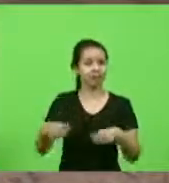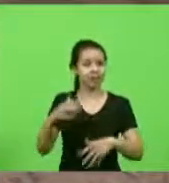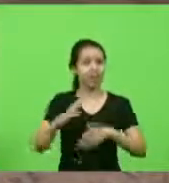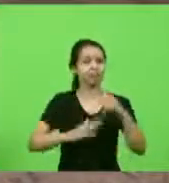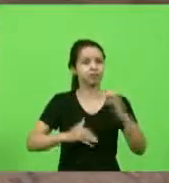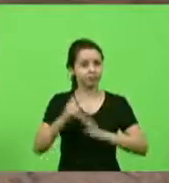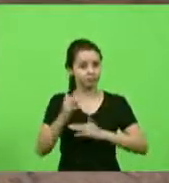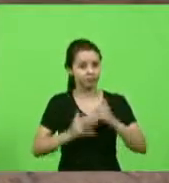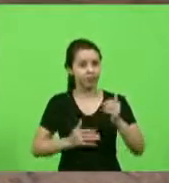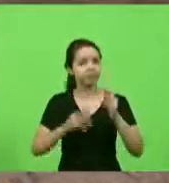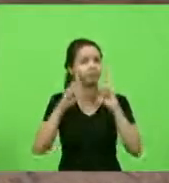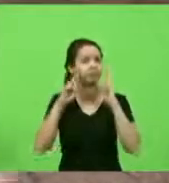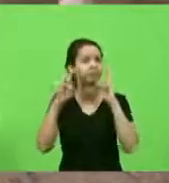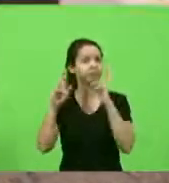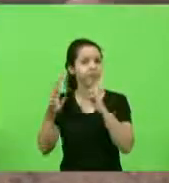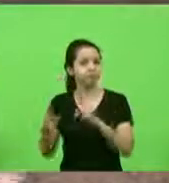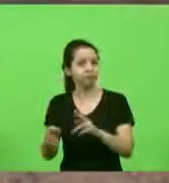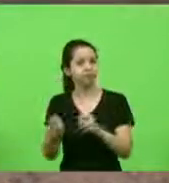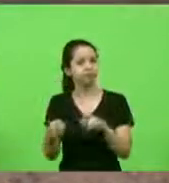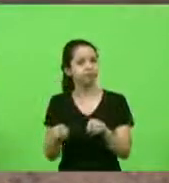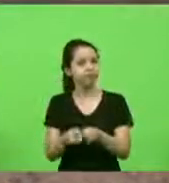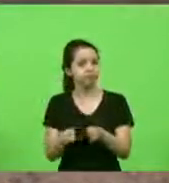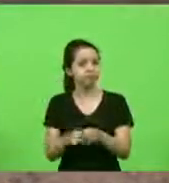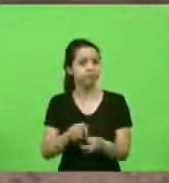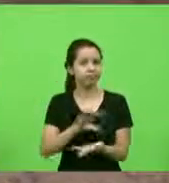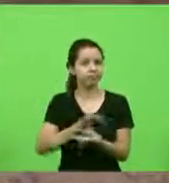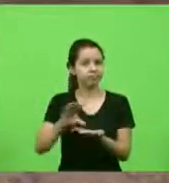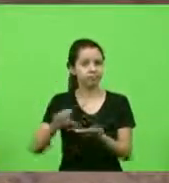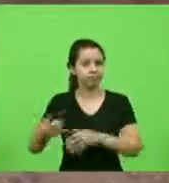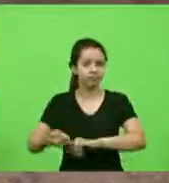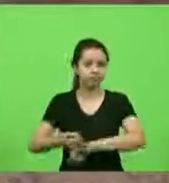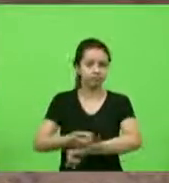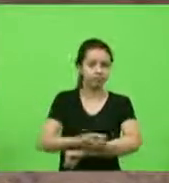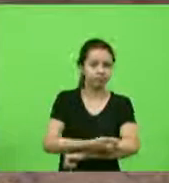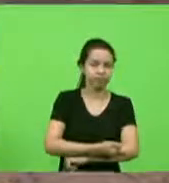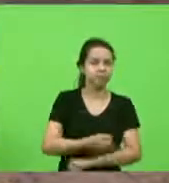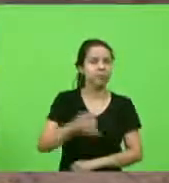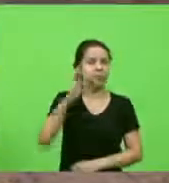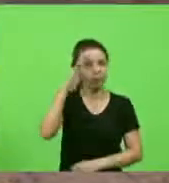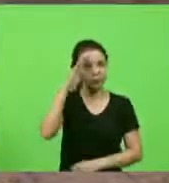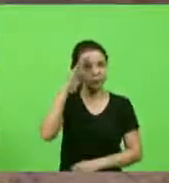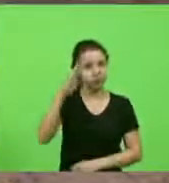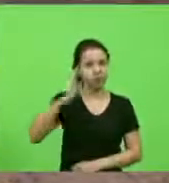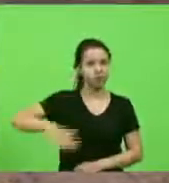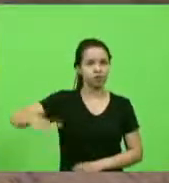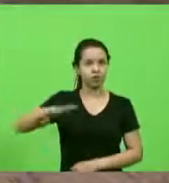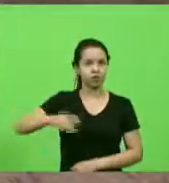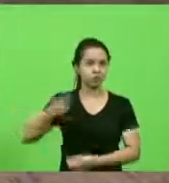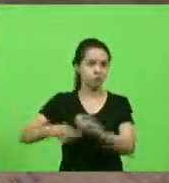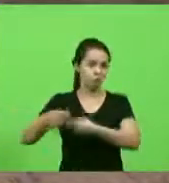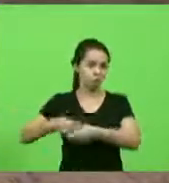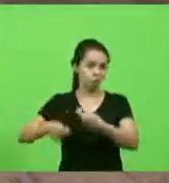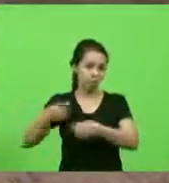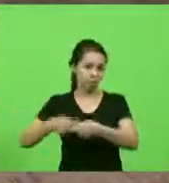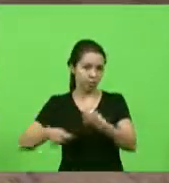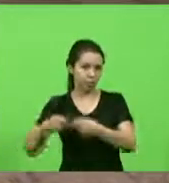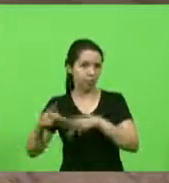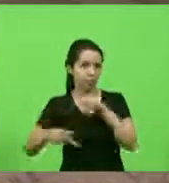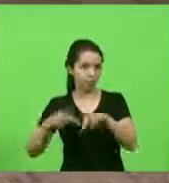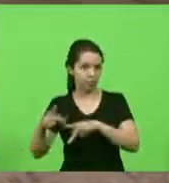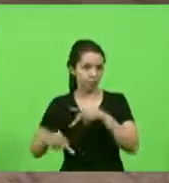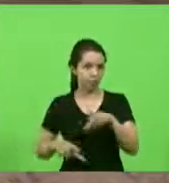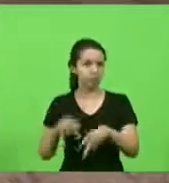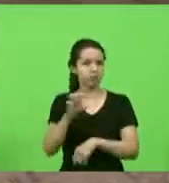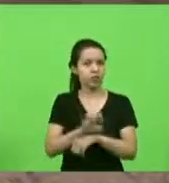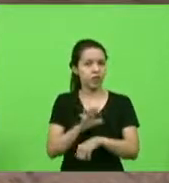investimentos estruturantes, já que somos a principal região econômica e populacional do Estado e não somos olhados